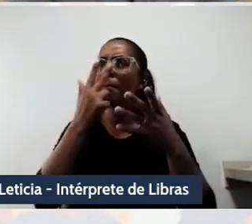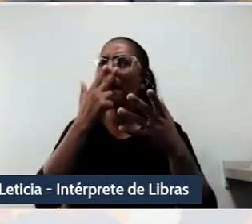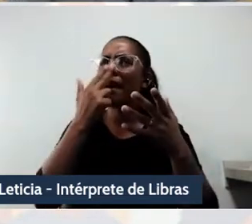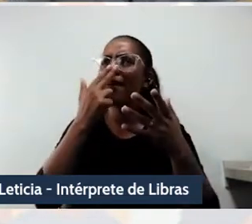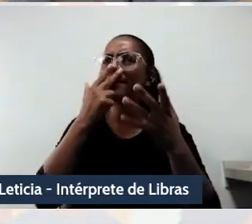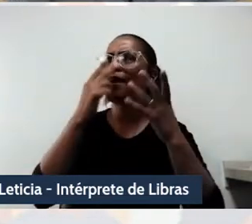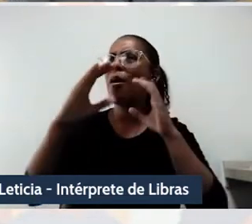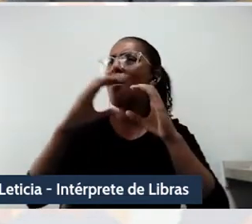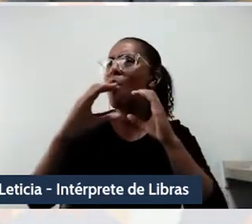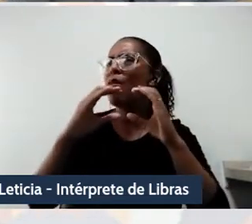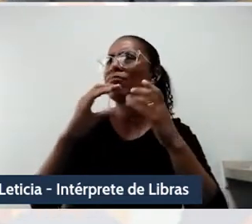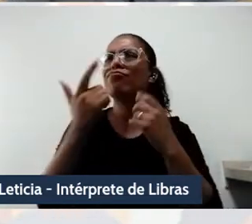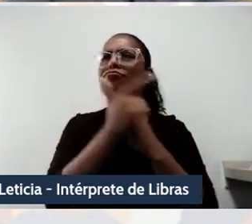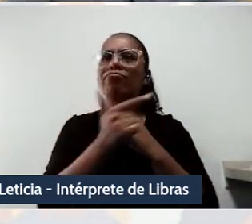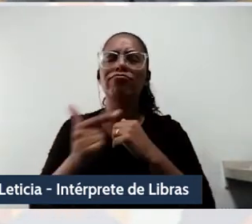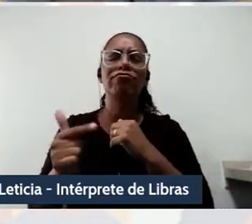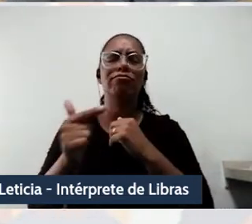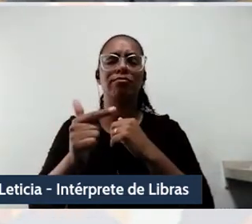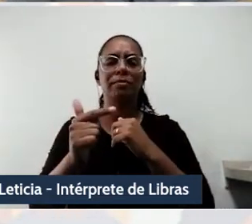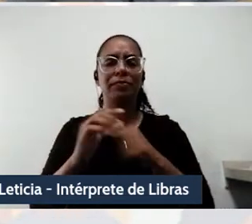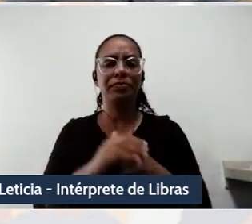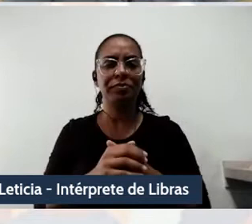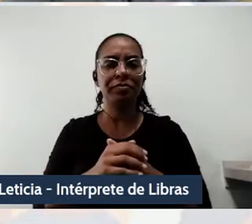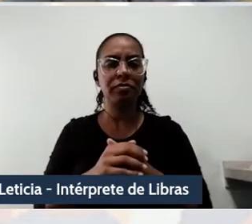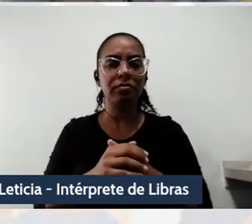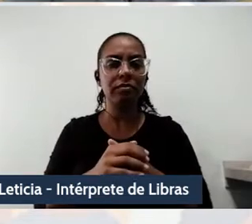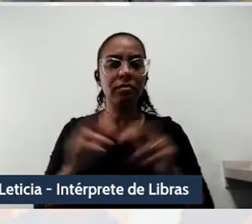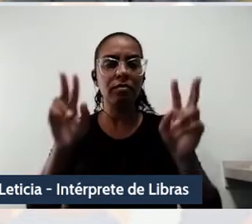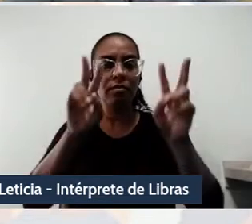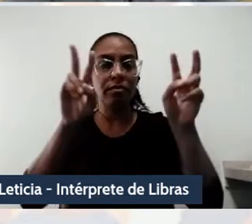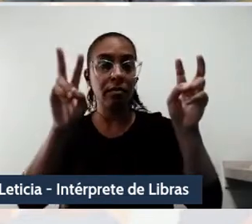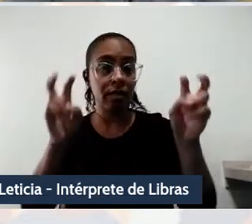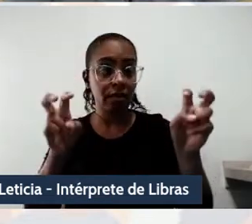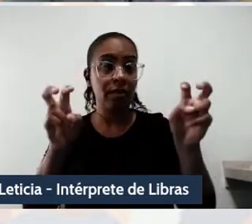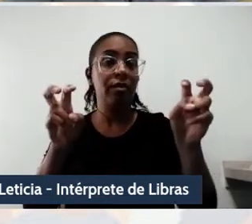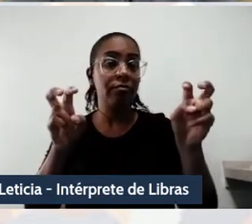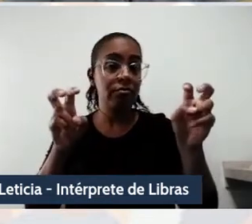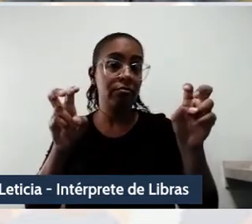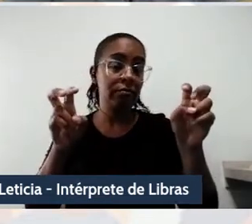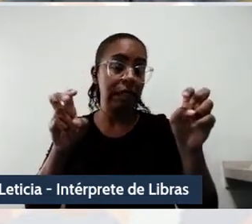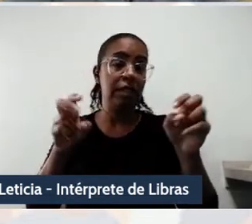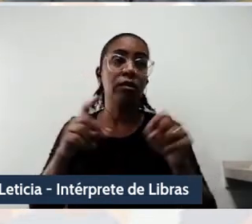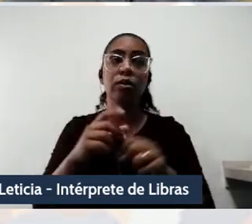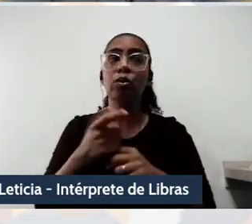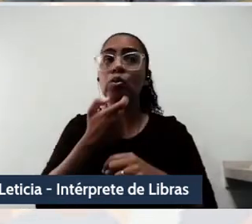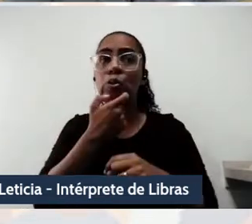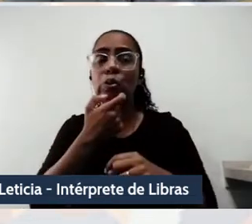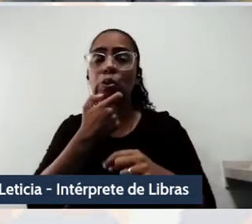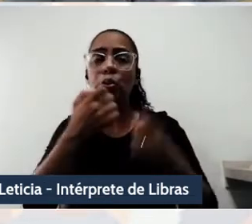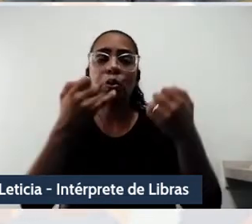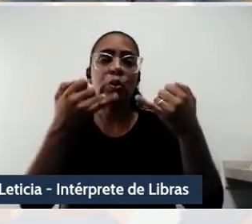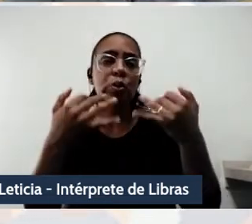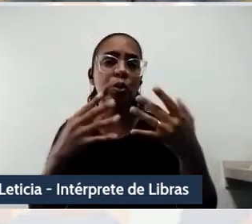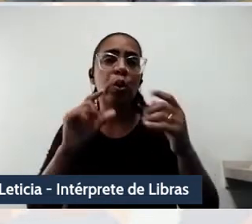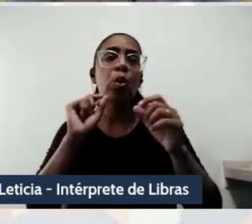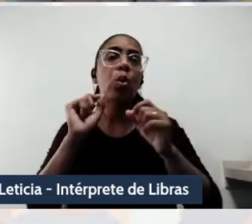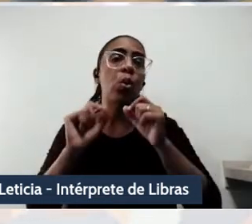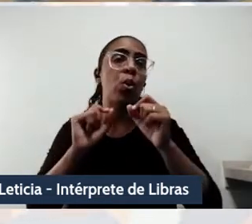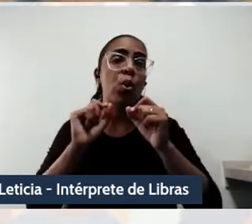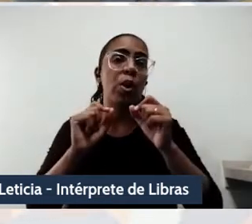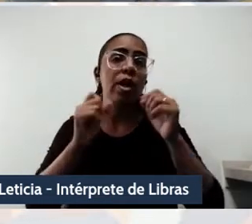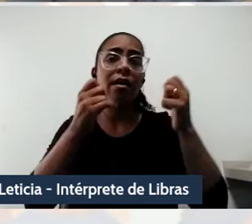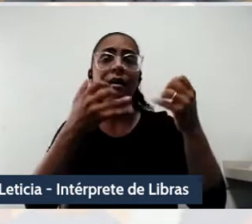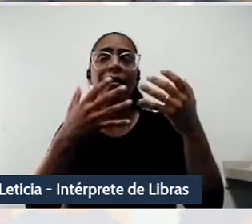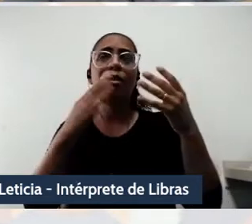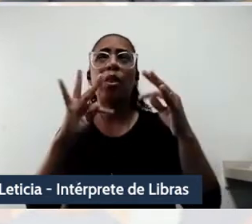Deleuze, afirma Hal Foster, um crítico de arte norte-americano, ao falar da colonização da tecnologia em nossas vidas.